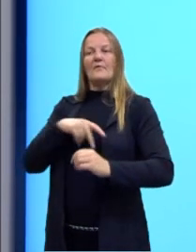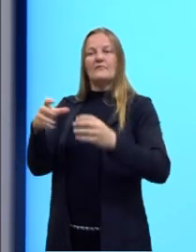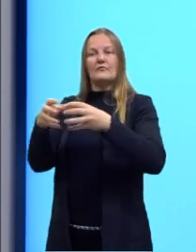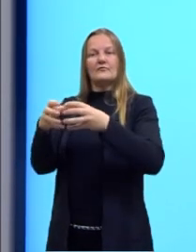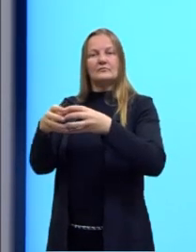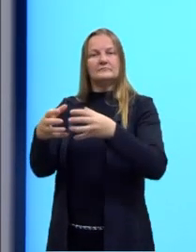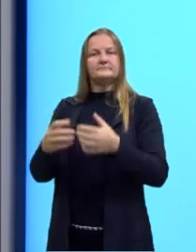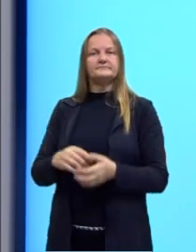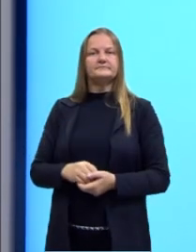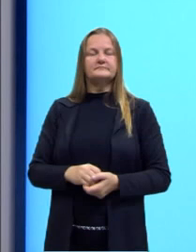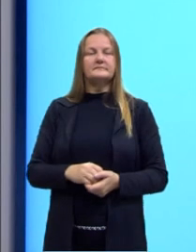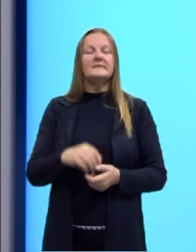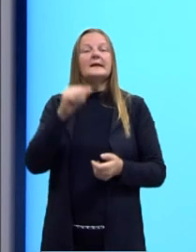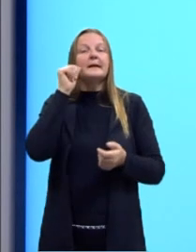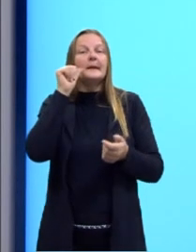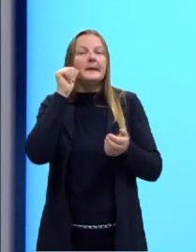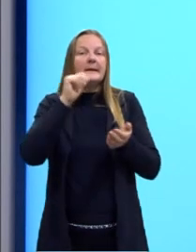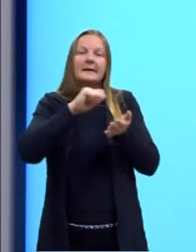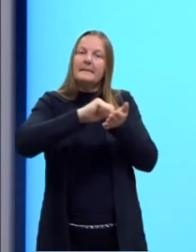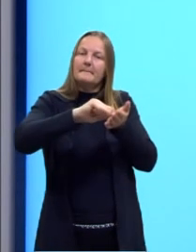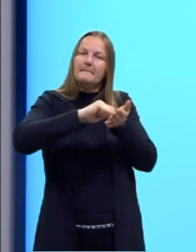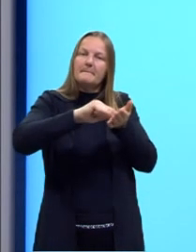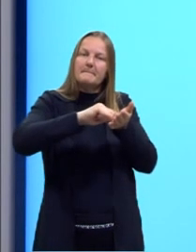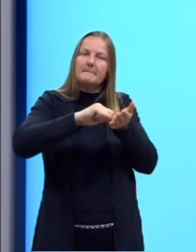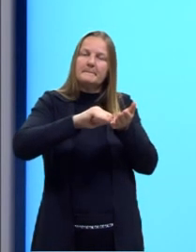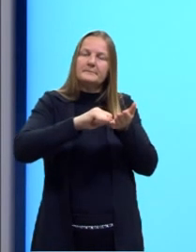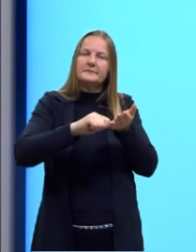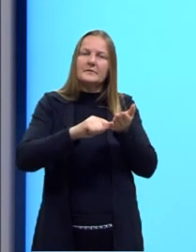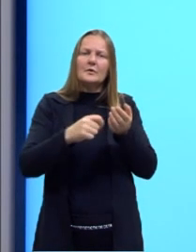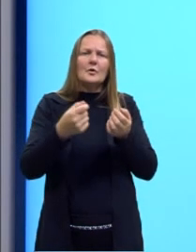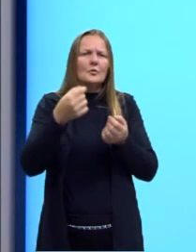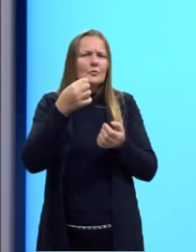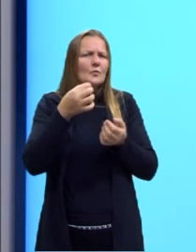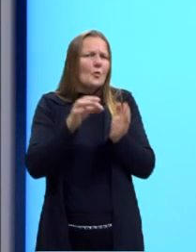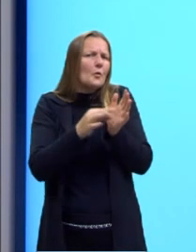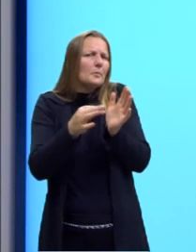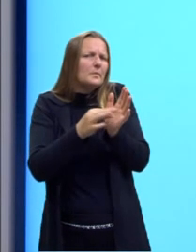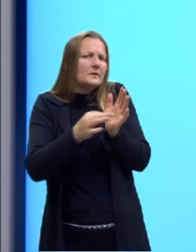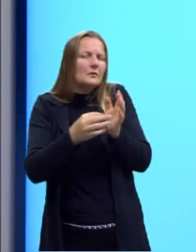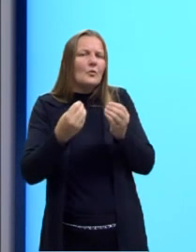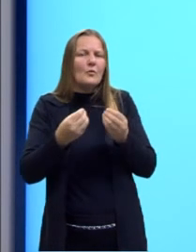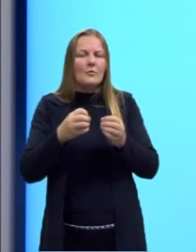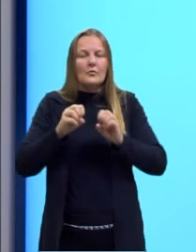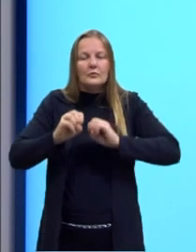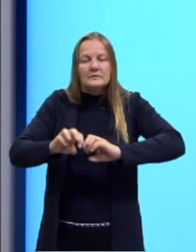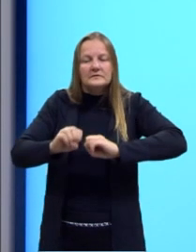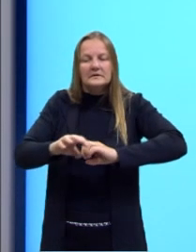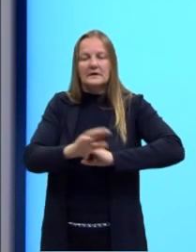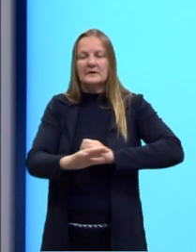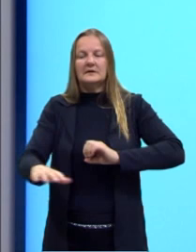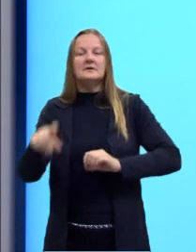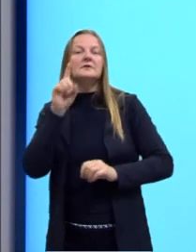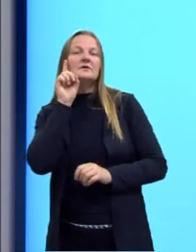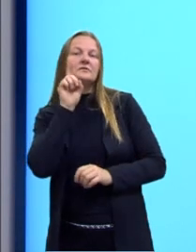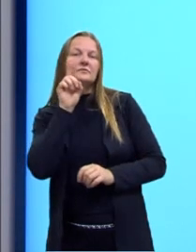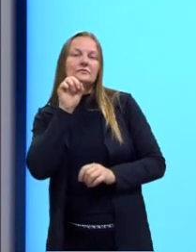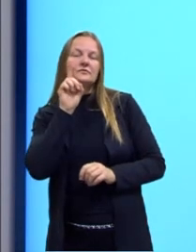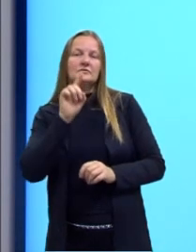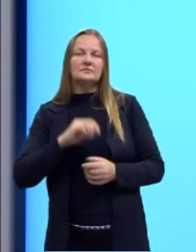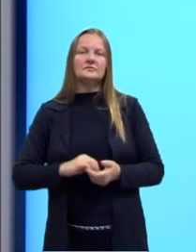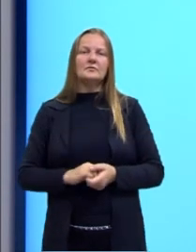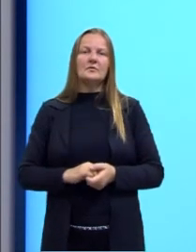concepção da autora, as diferentes formas de educar crianças nos Estados Unidos